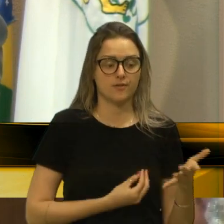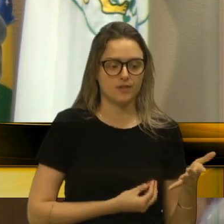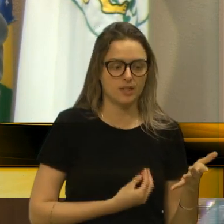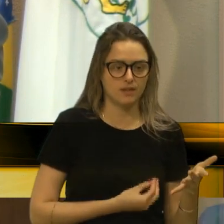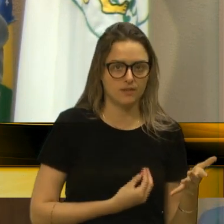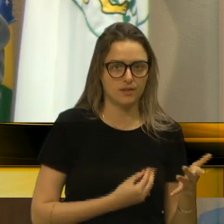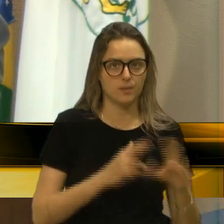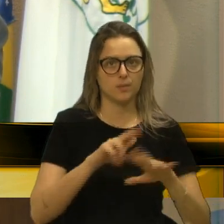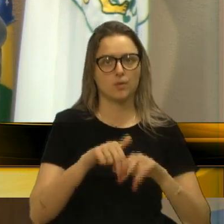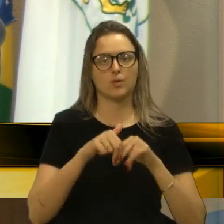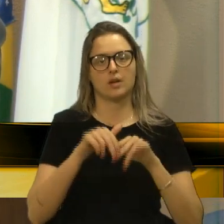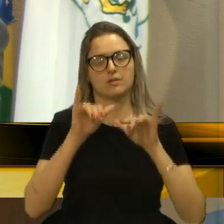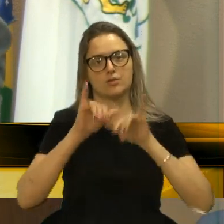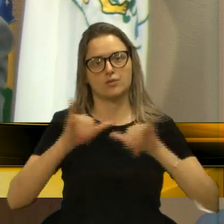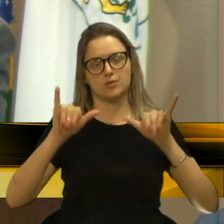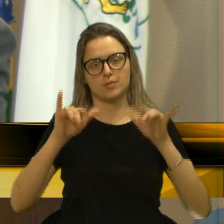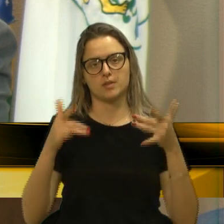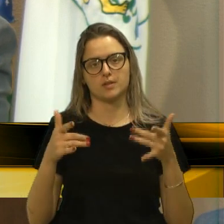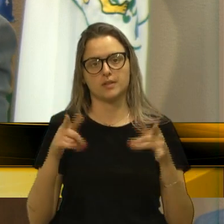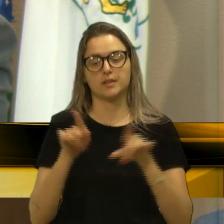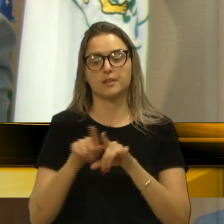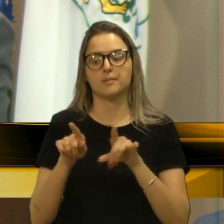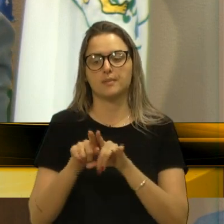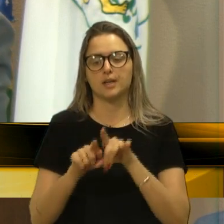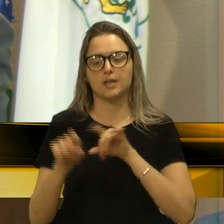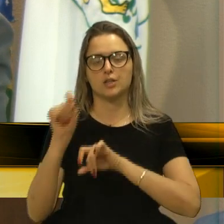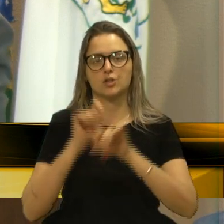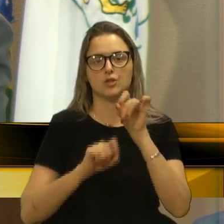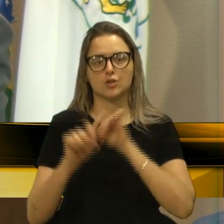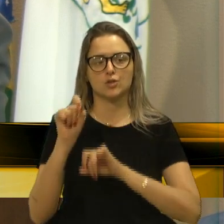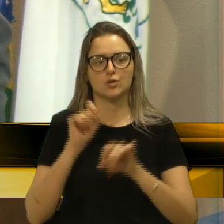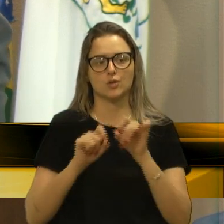notícias e, principalmente, de polêmica.